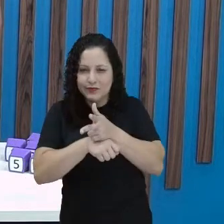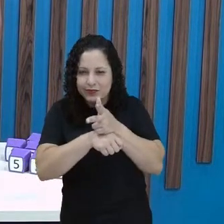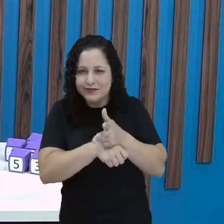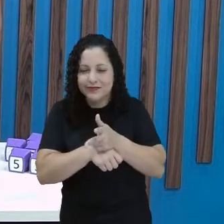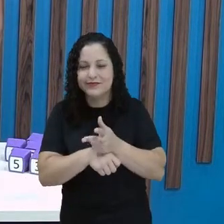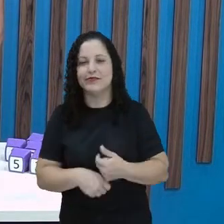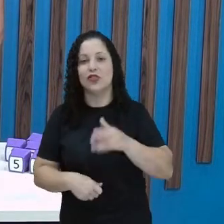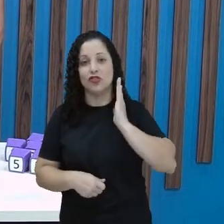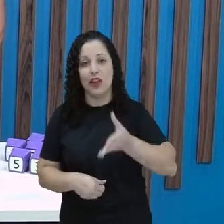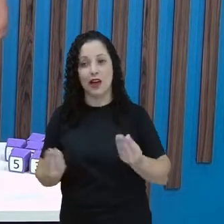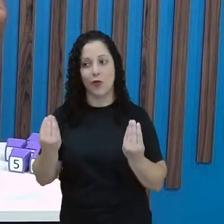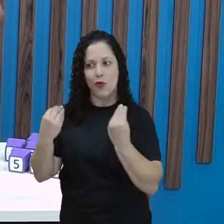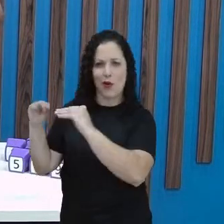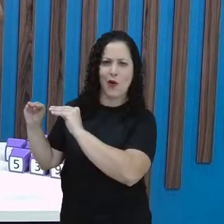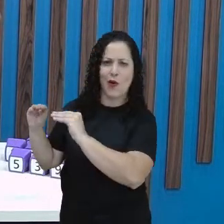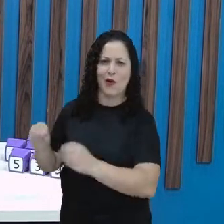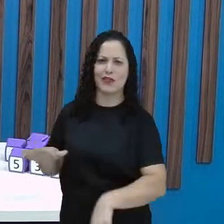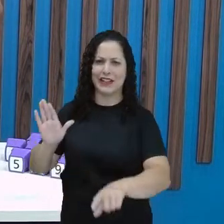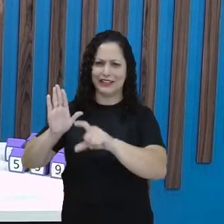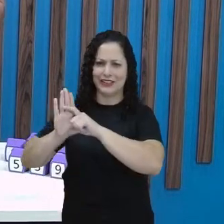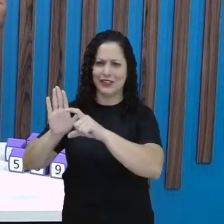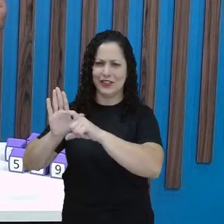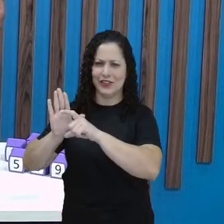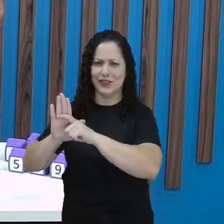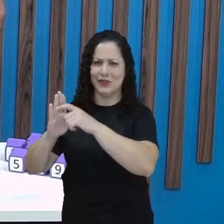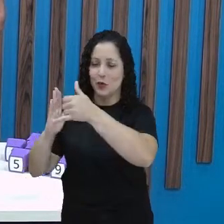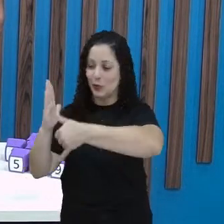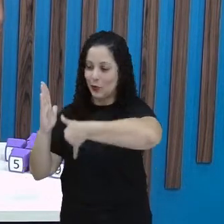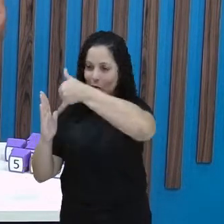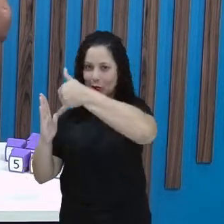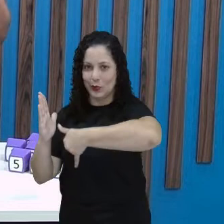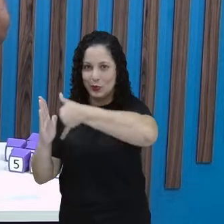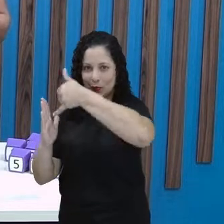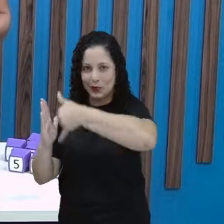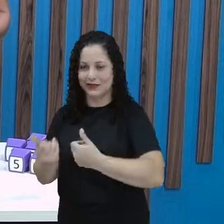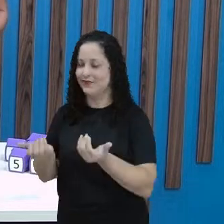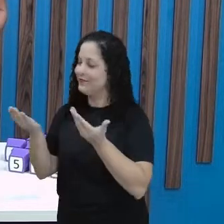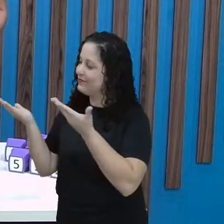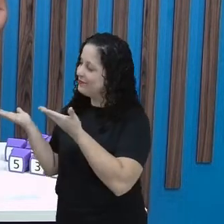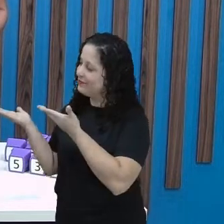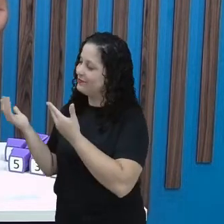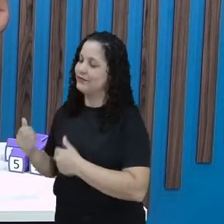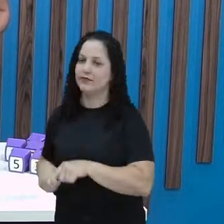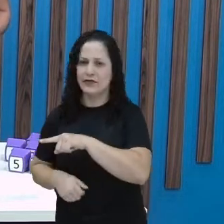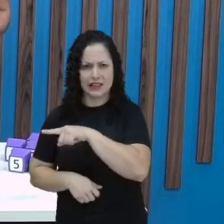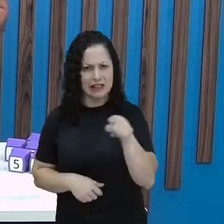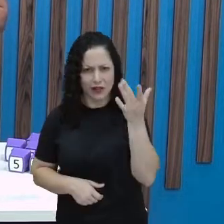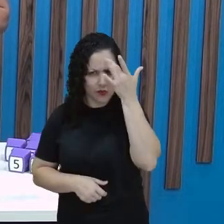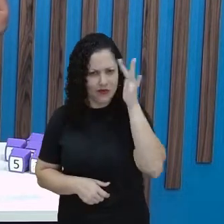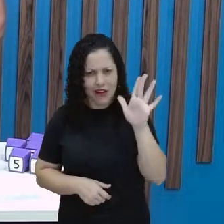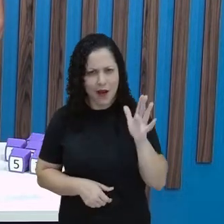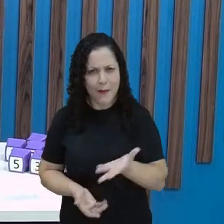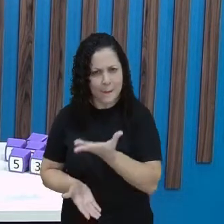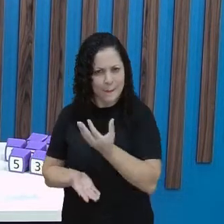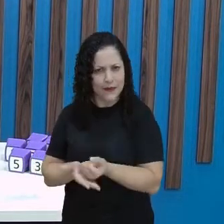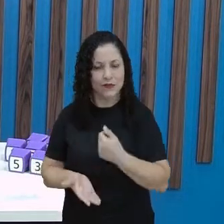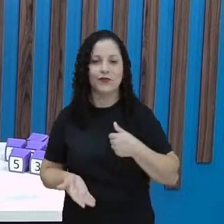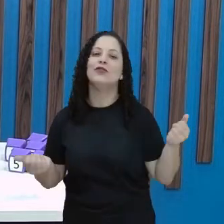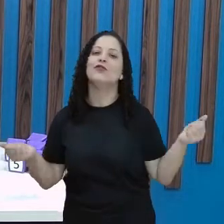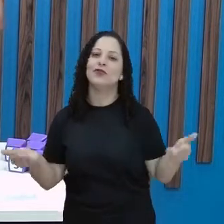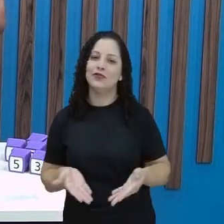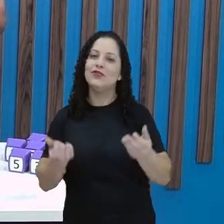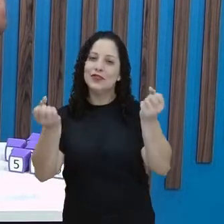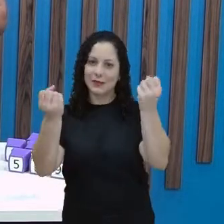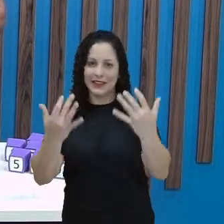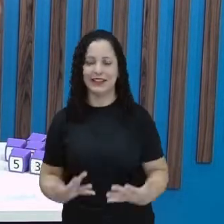o QR Code. Para você que ainda não teve tempo ou não soube como baixar o aplicativo, eu vou explicar agora, tá